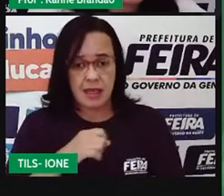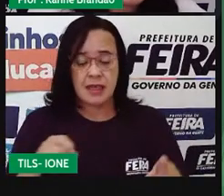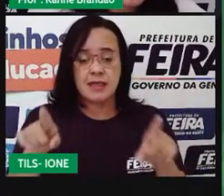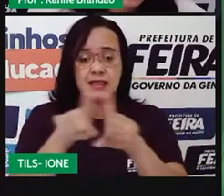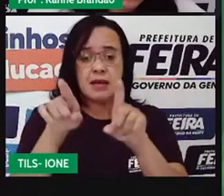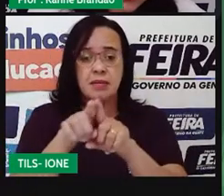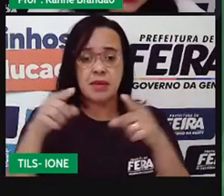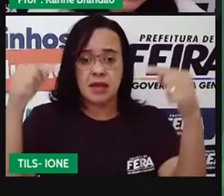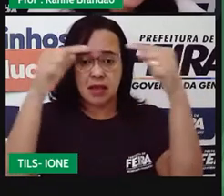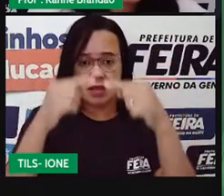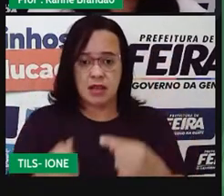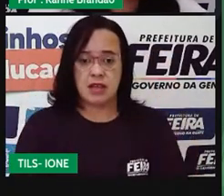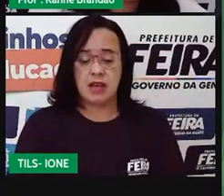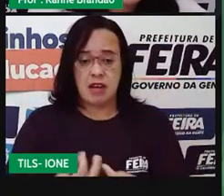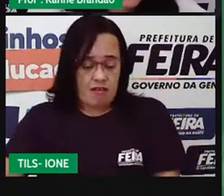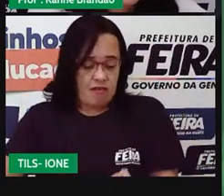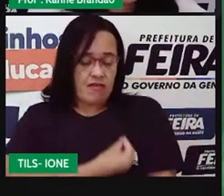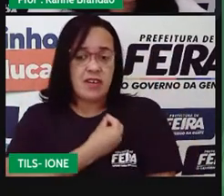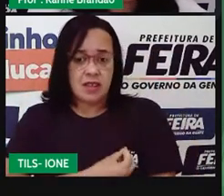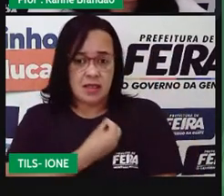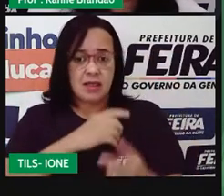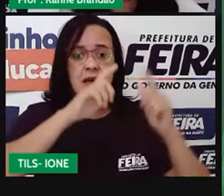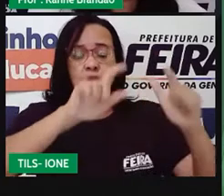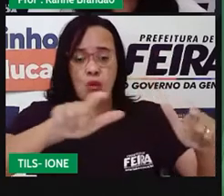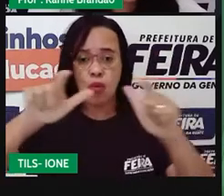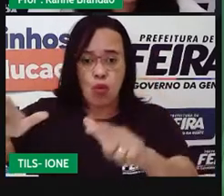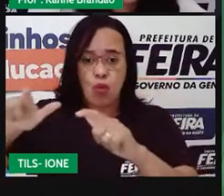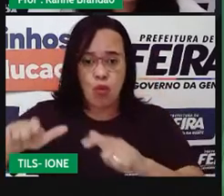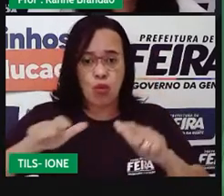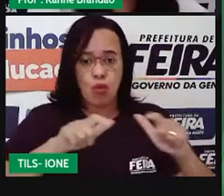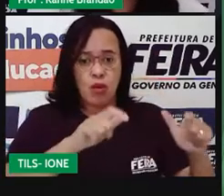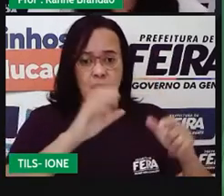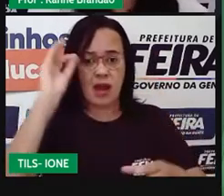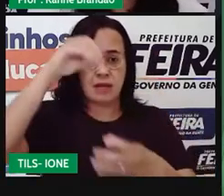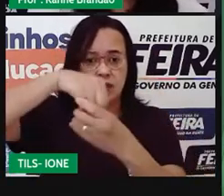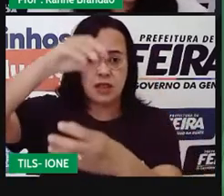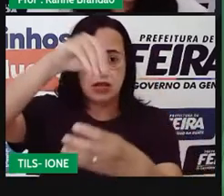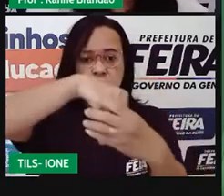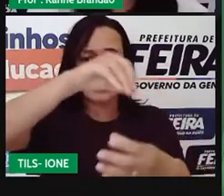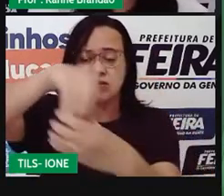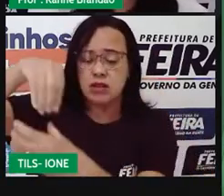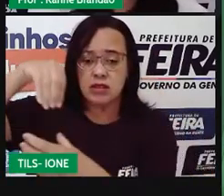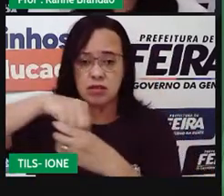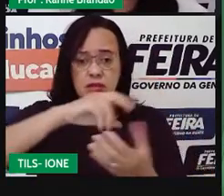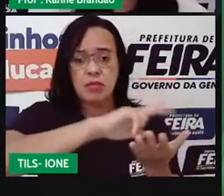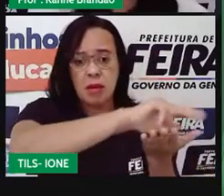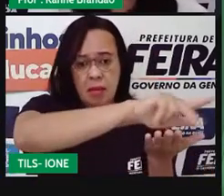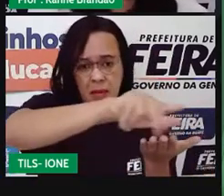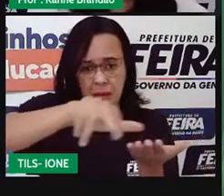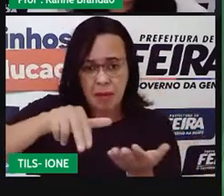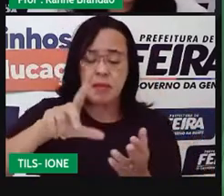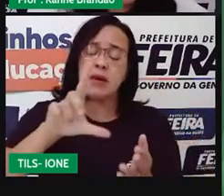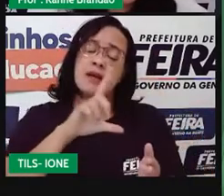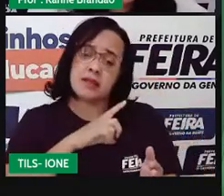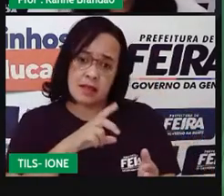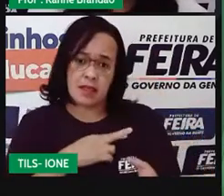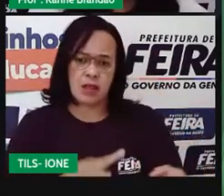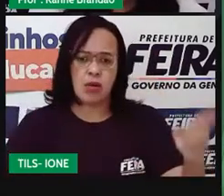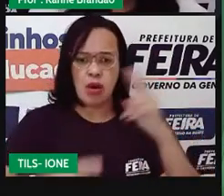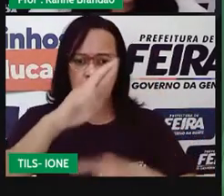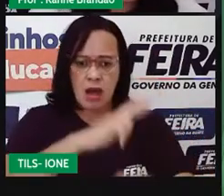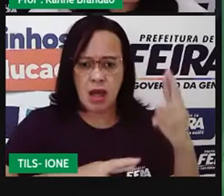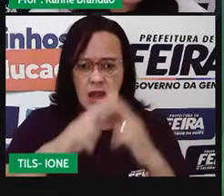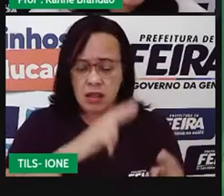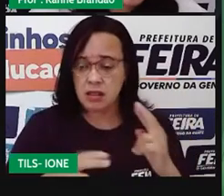biológicos e culturais, e os ambientes nos quais estão inseridos. Conhecer as relações ecológicas harmônicas